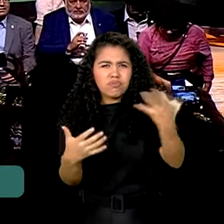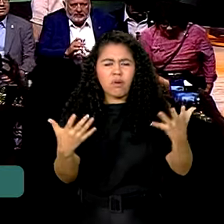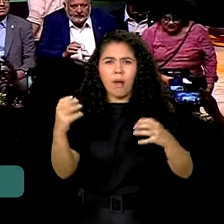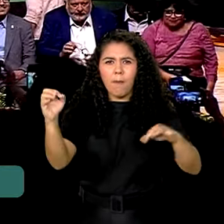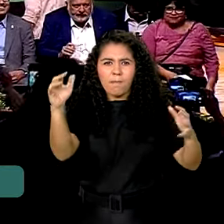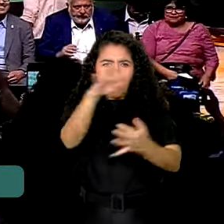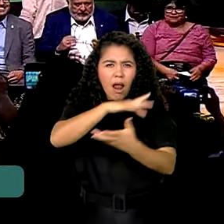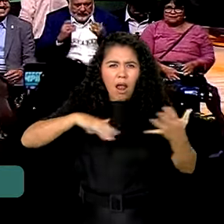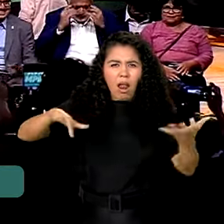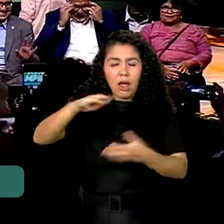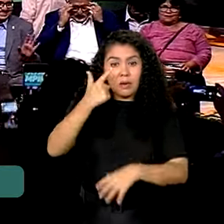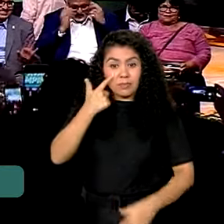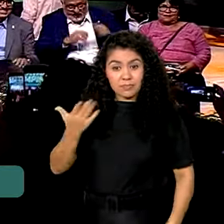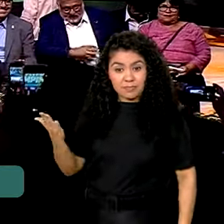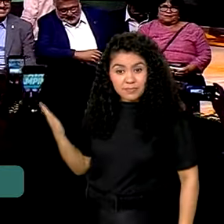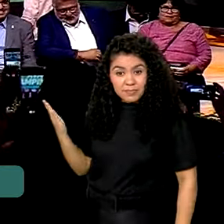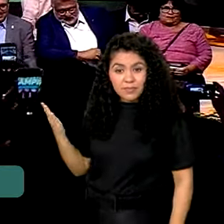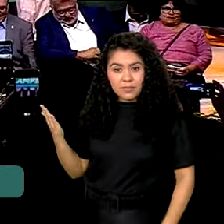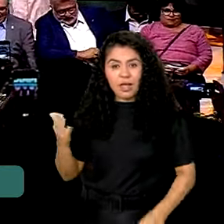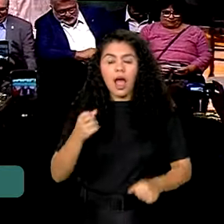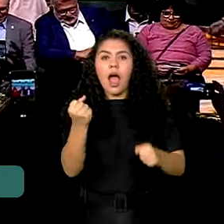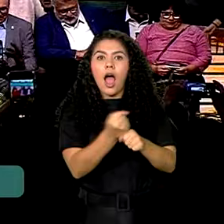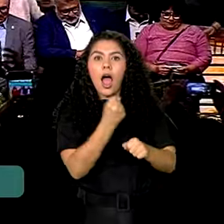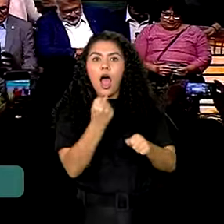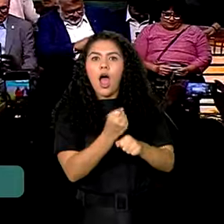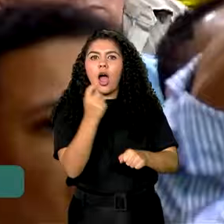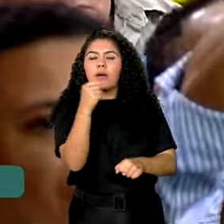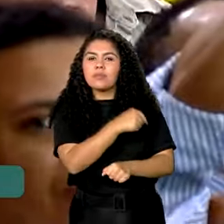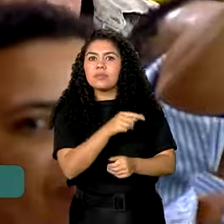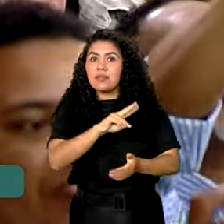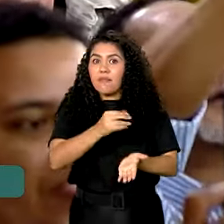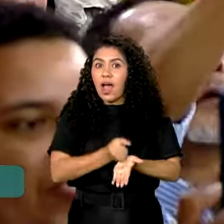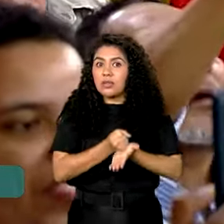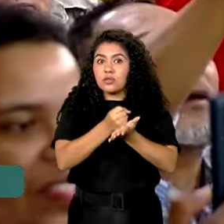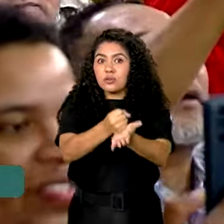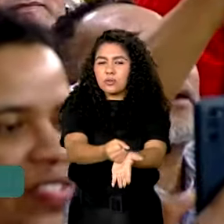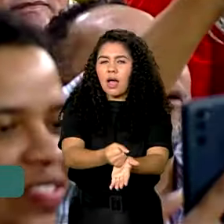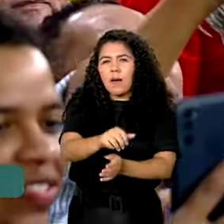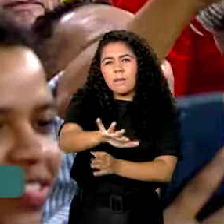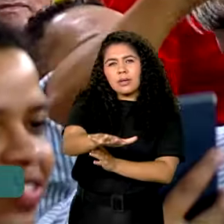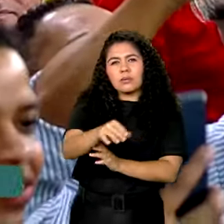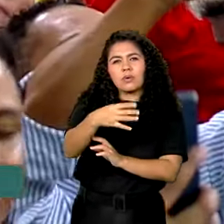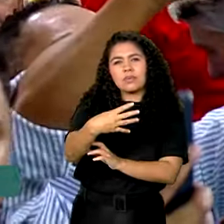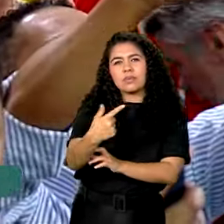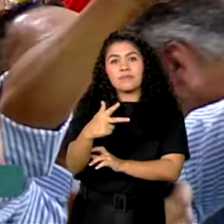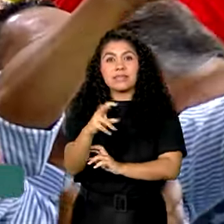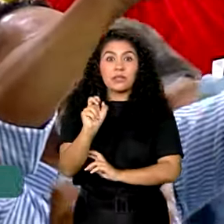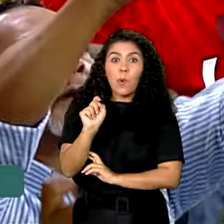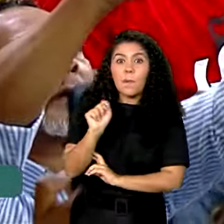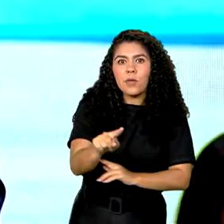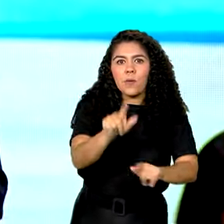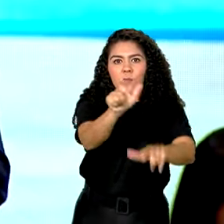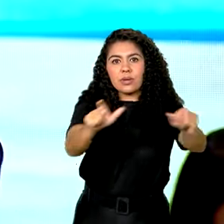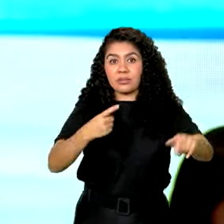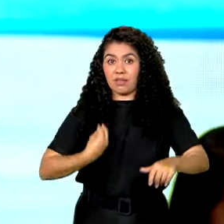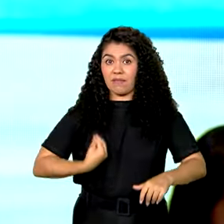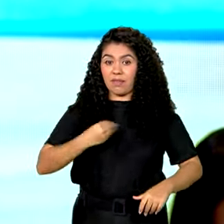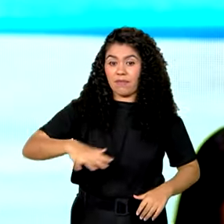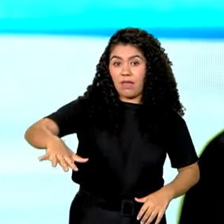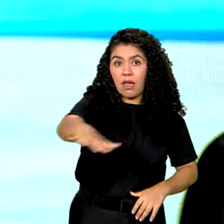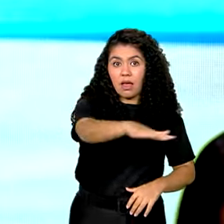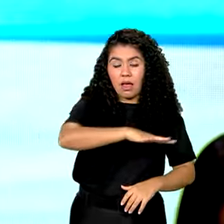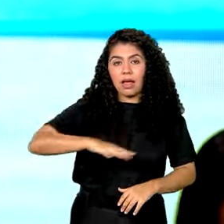As obras vão beneficiar cerca de 425 mil moradores de Campinas. O